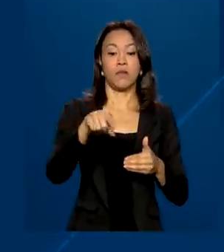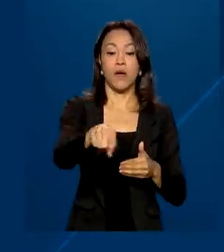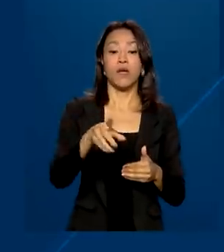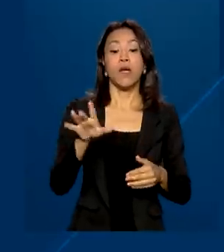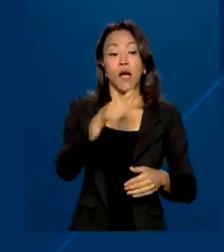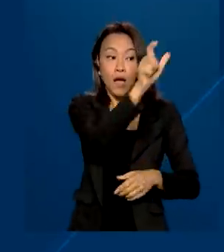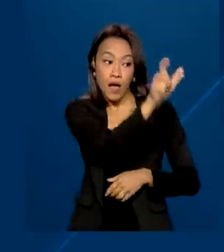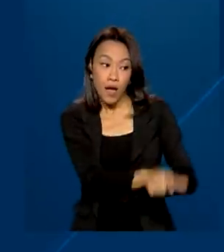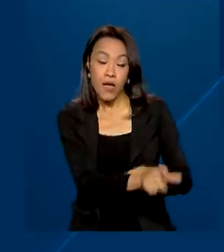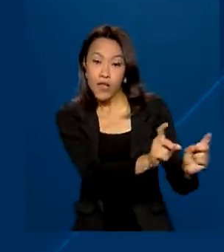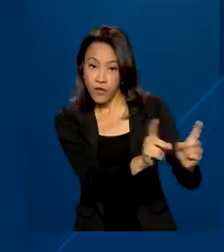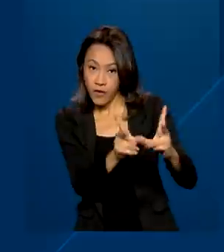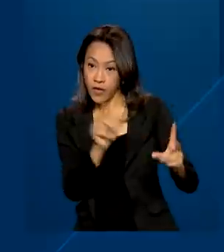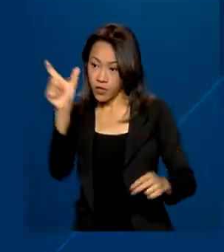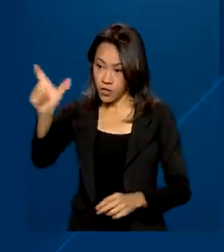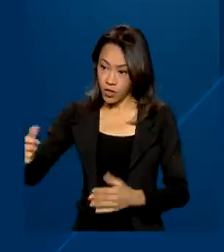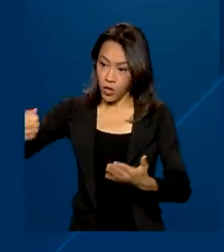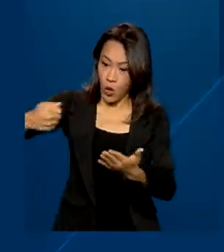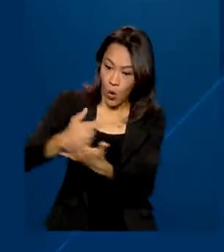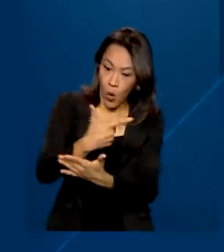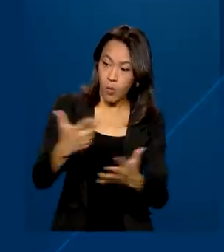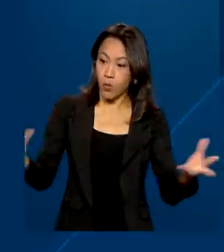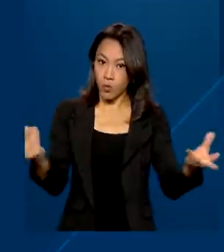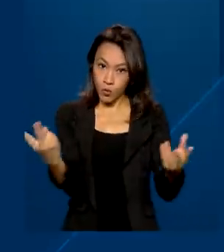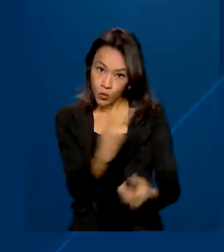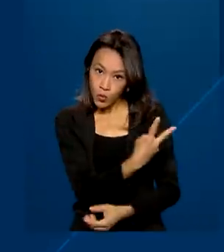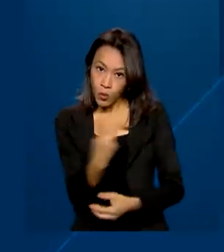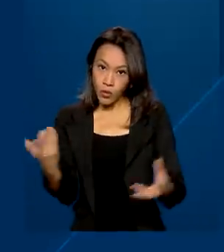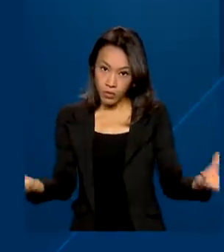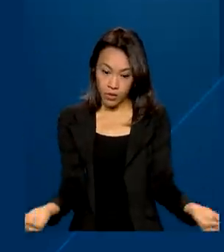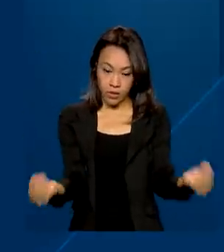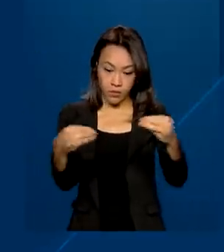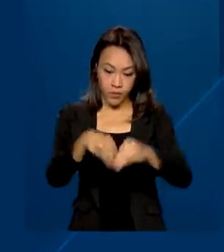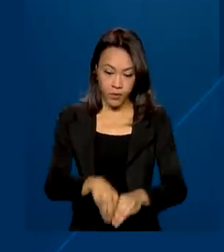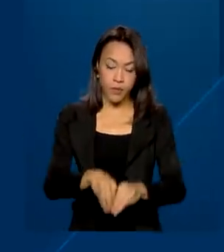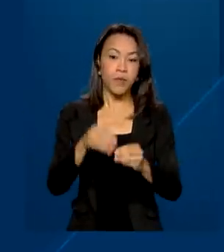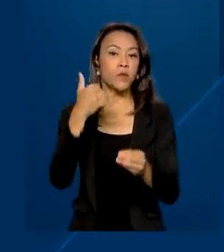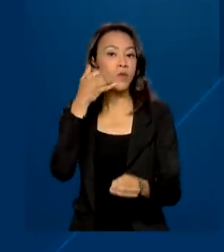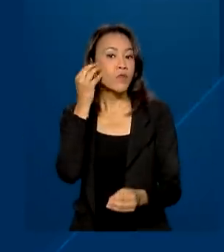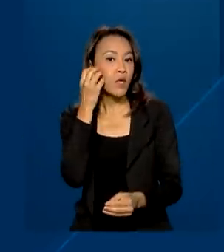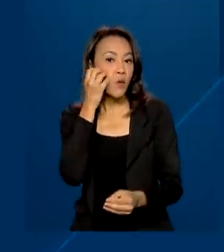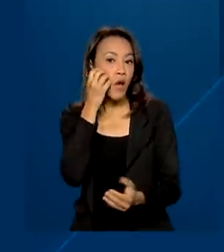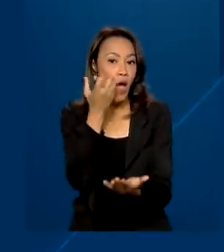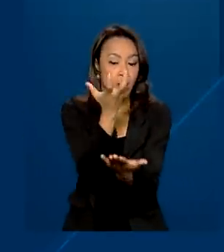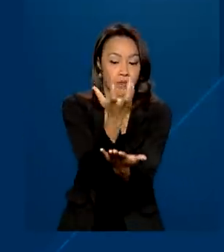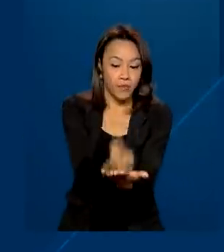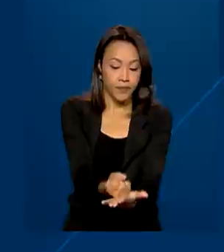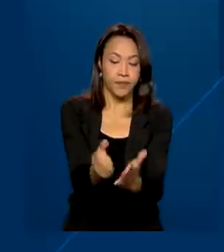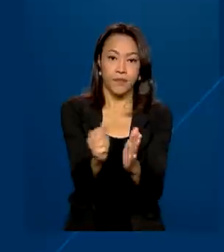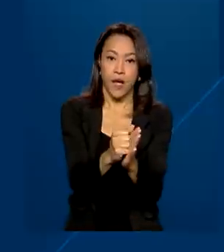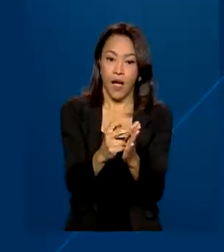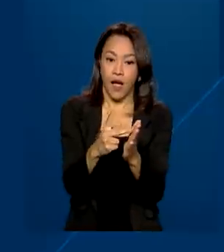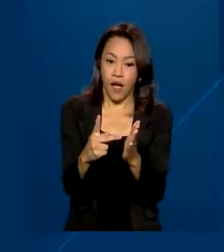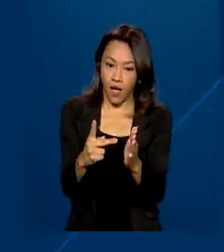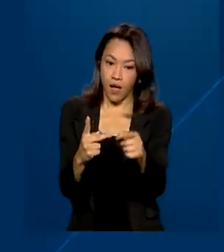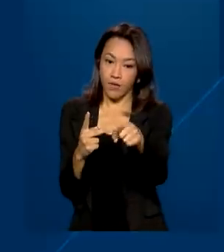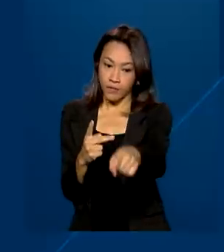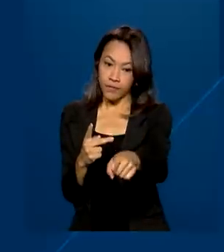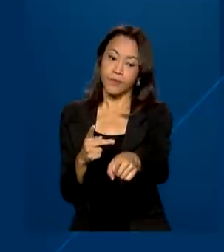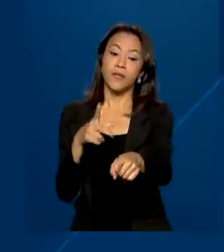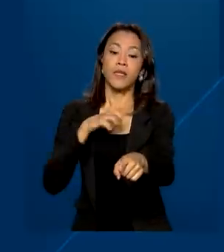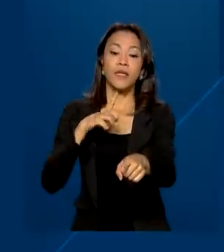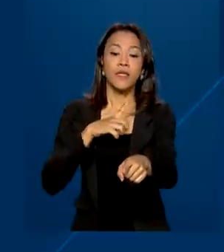quanto o comprador precisam instalar no dispositivo móvel o aplicativo Carteira Digital de Trânsito e